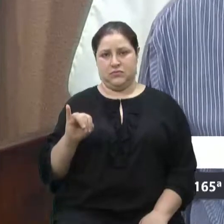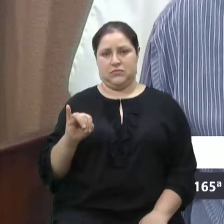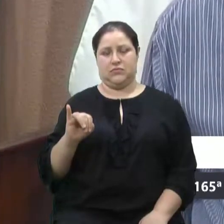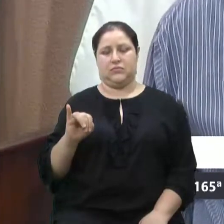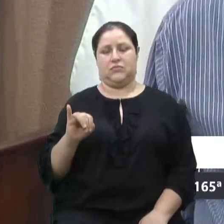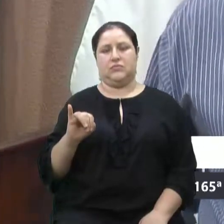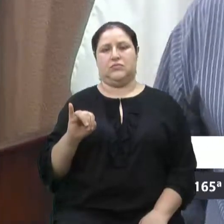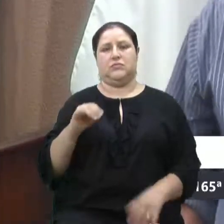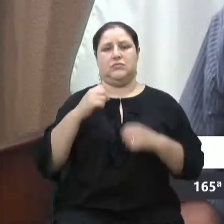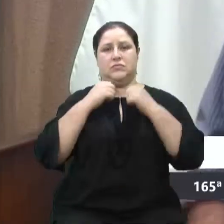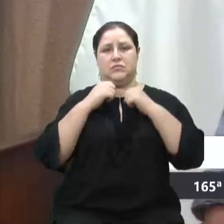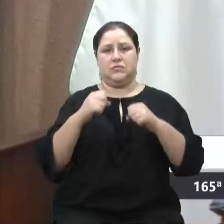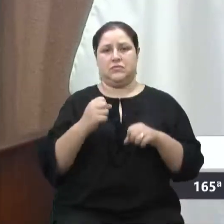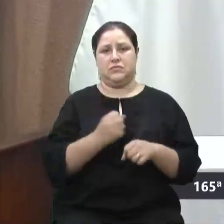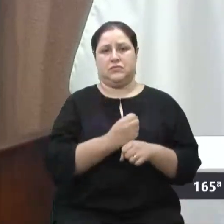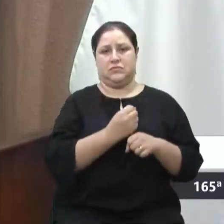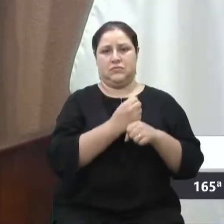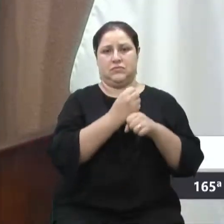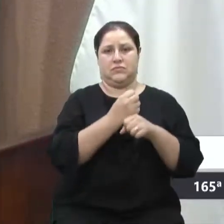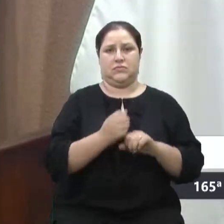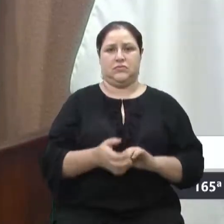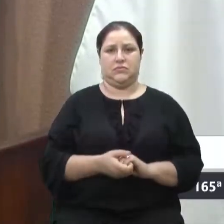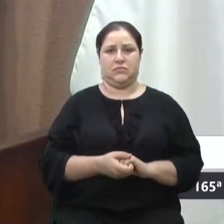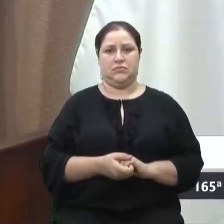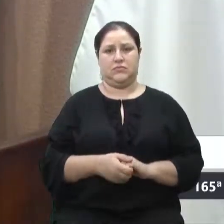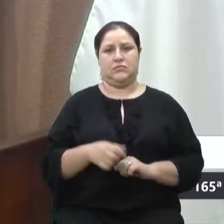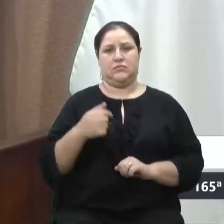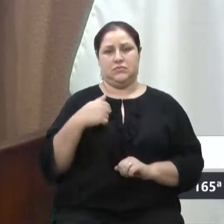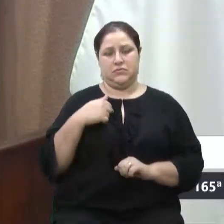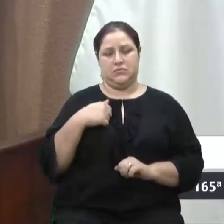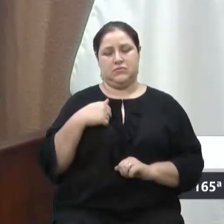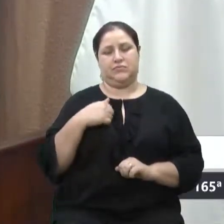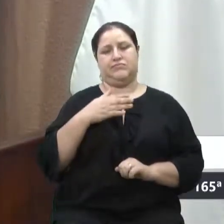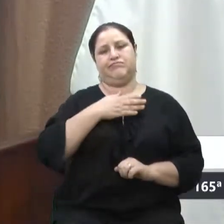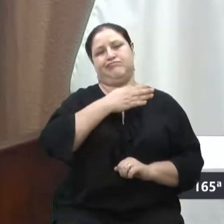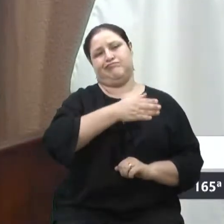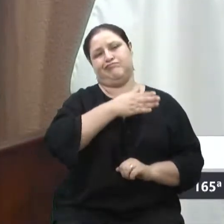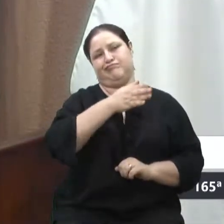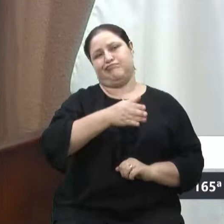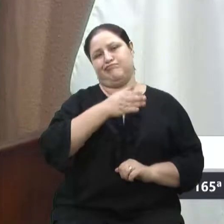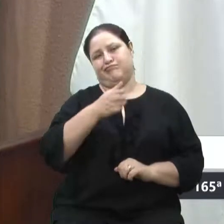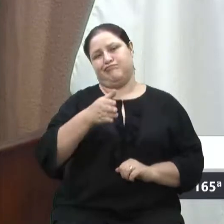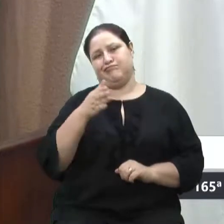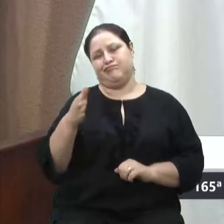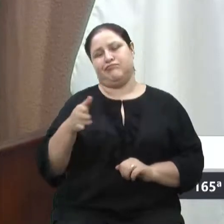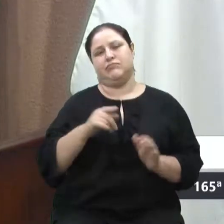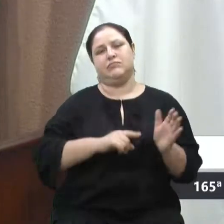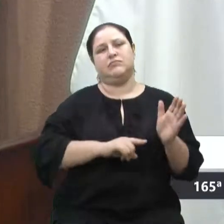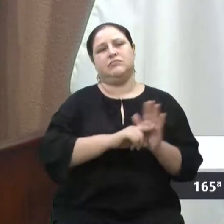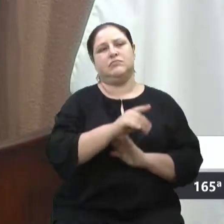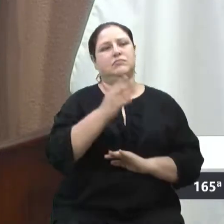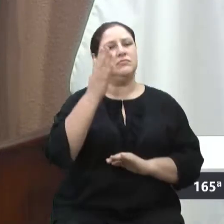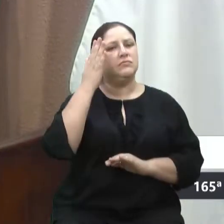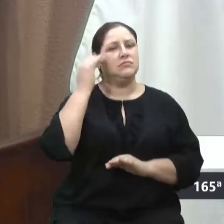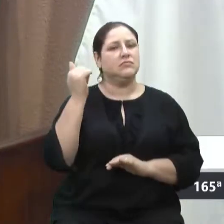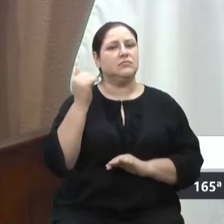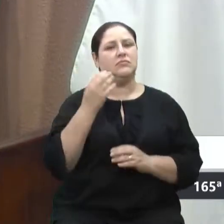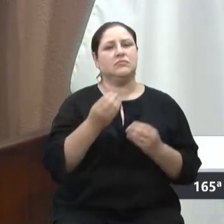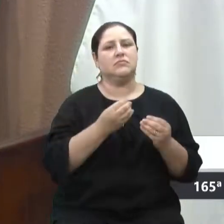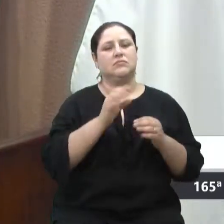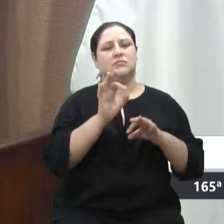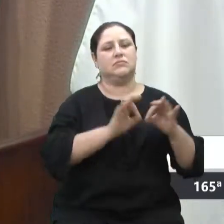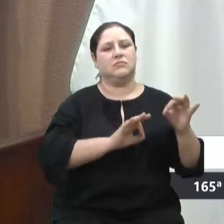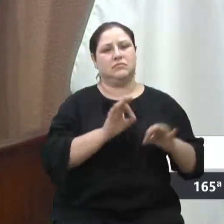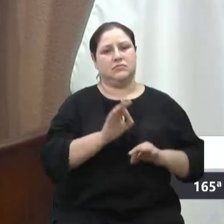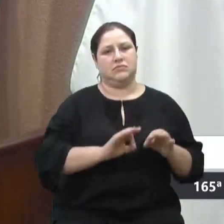Eu fiz uma peregrinação para saber do andamento de alguns projetos e eu quero informar os